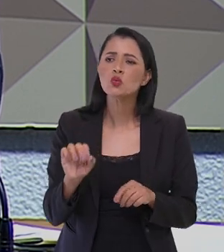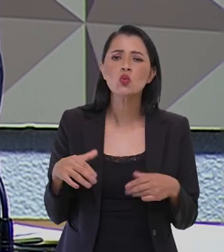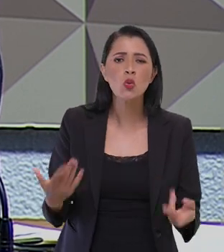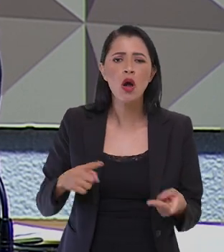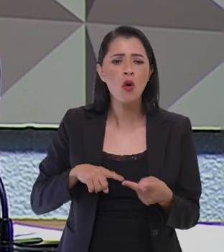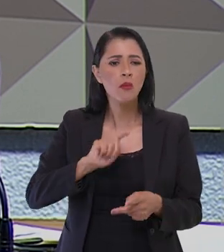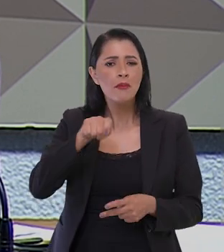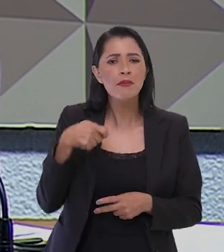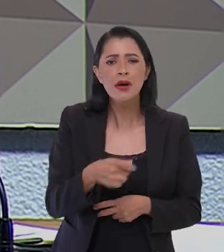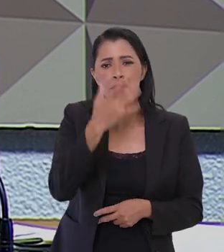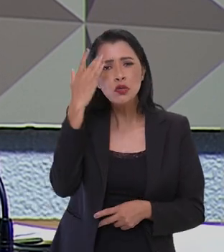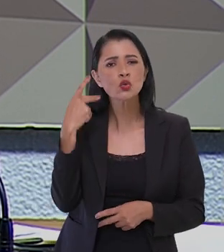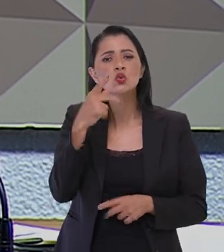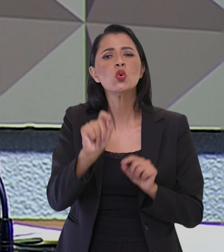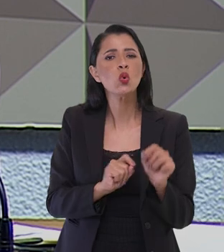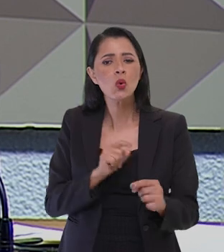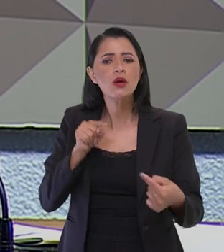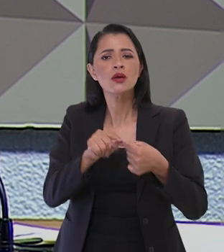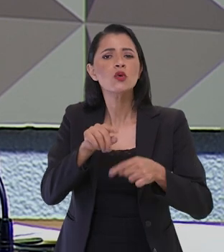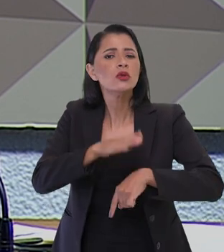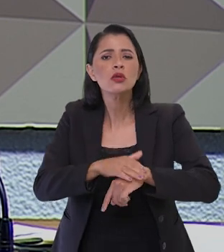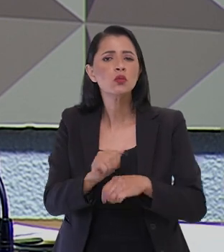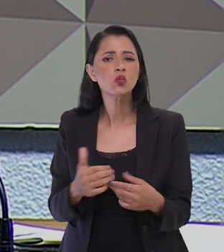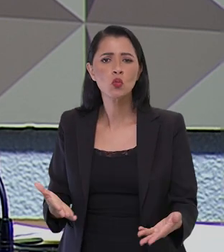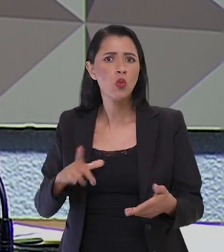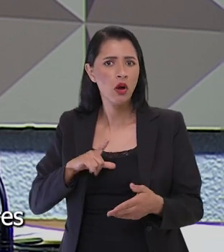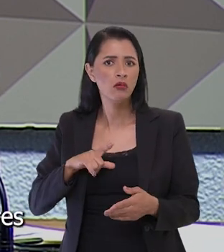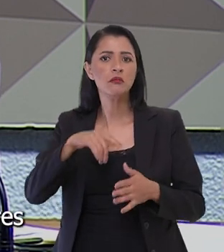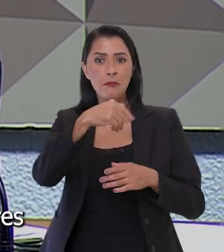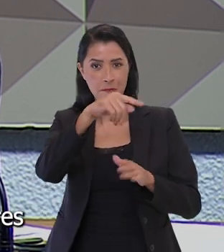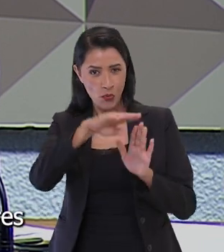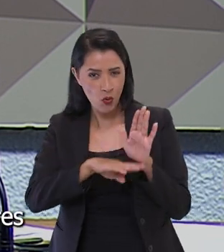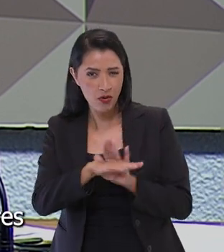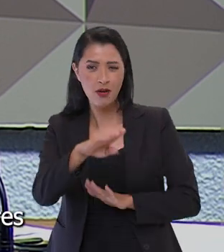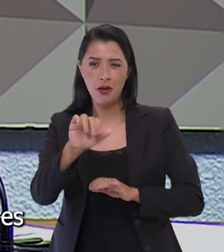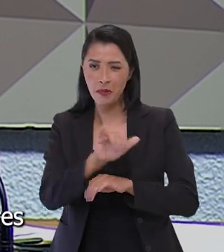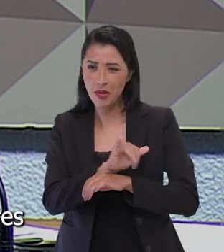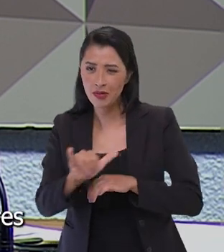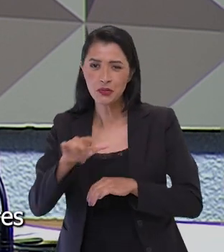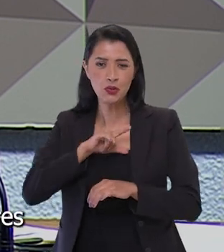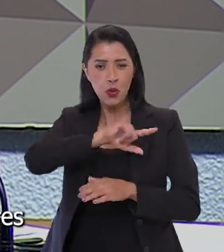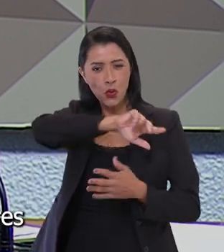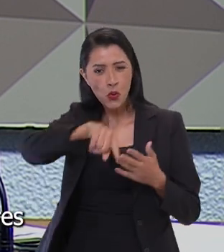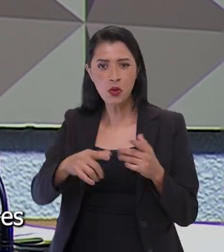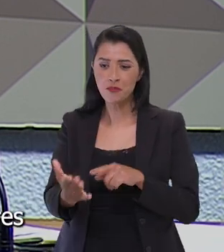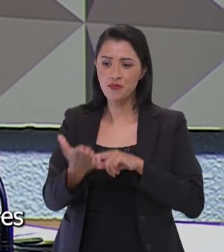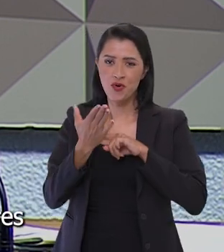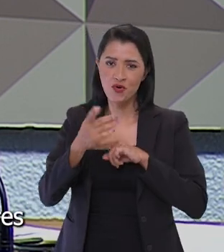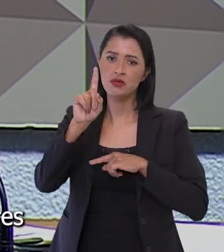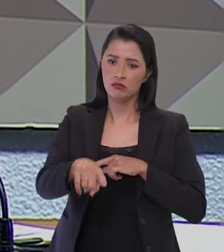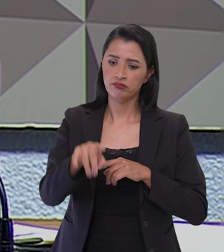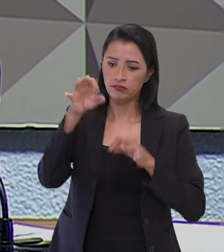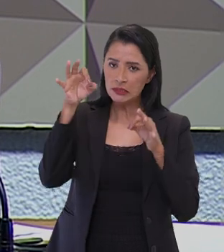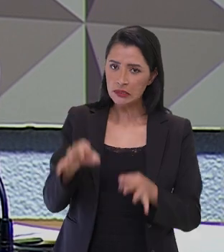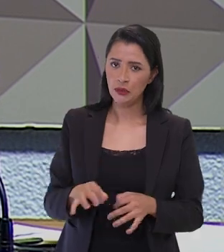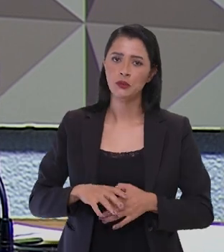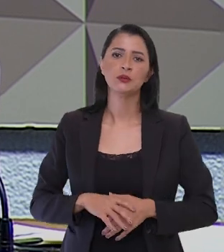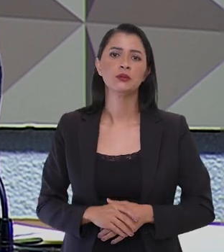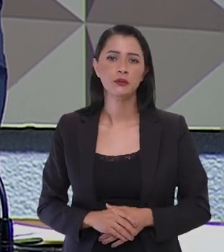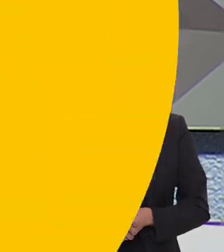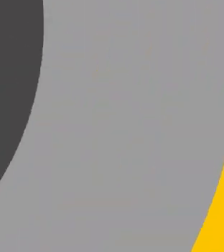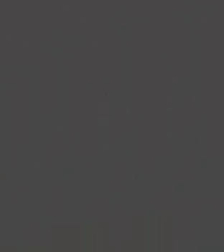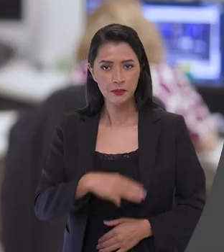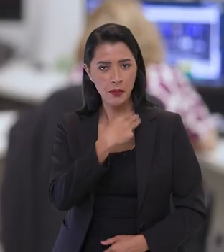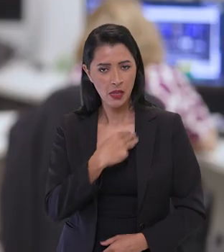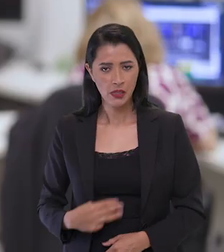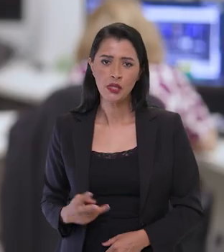queremos, que Brasil queremos, para quem queremos, onde queremos chegar, em quanto tempo. seja, programas, ações, metas com indicadores muito bem